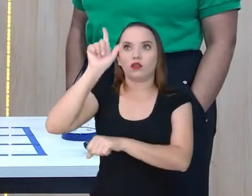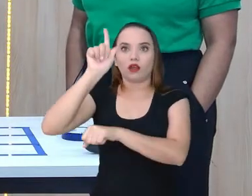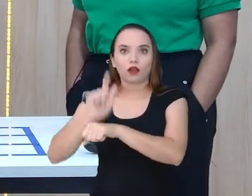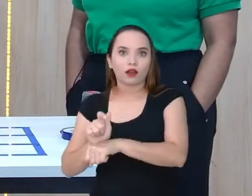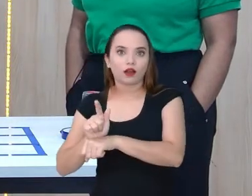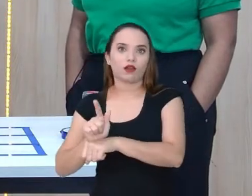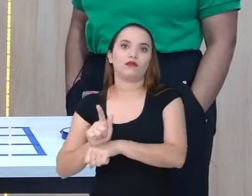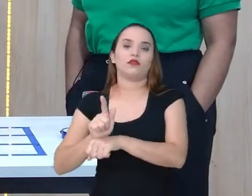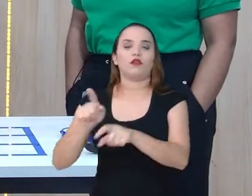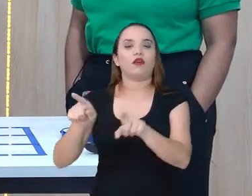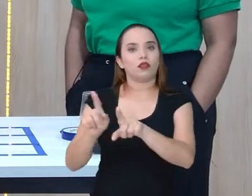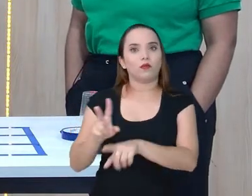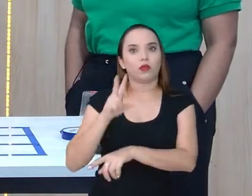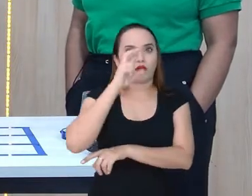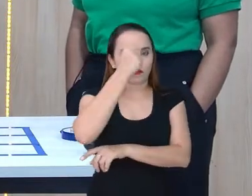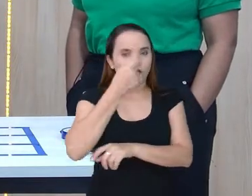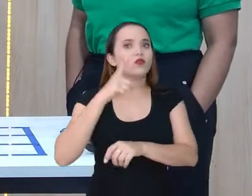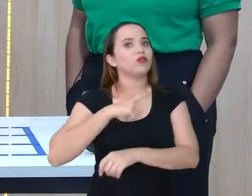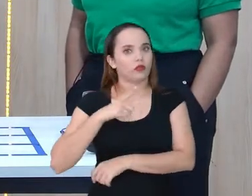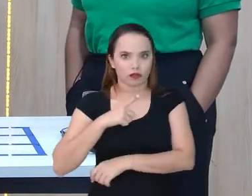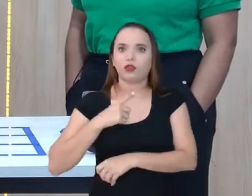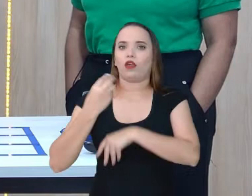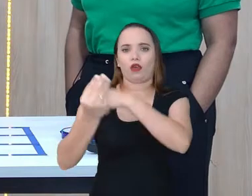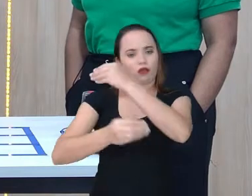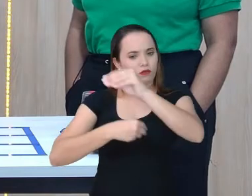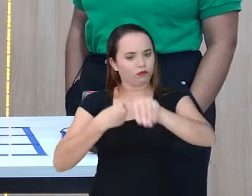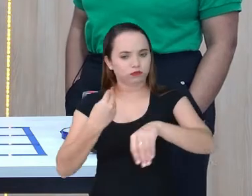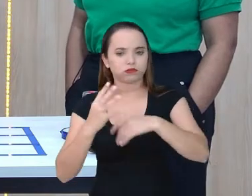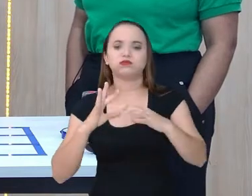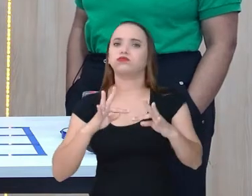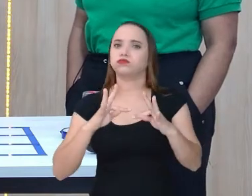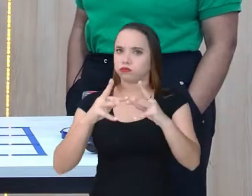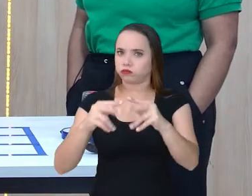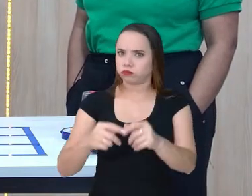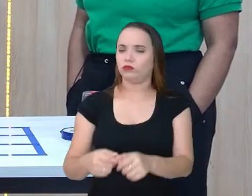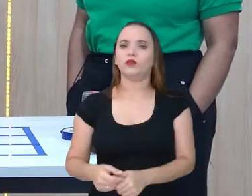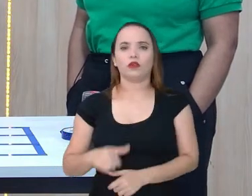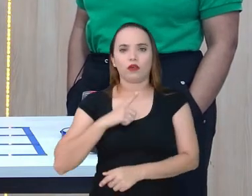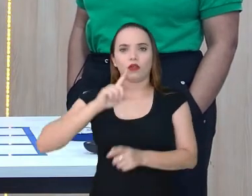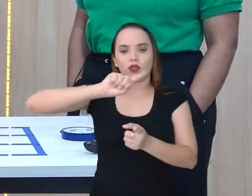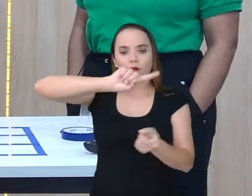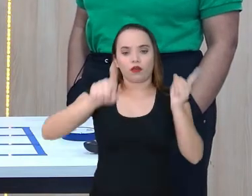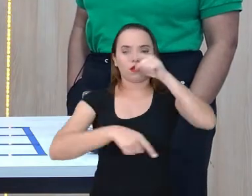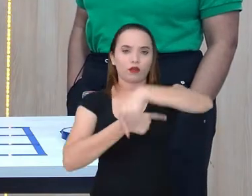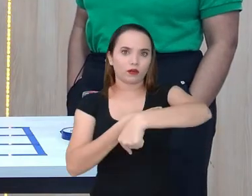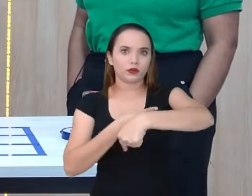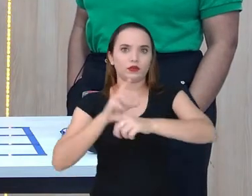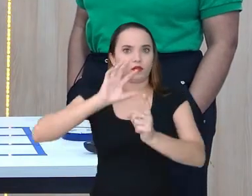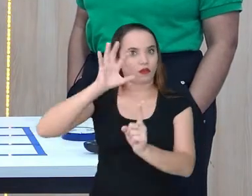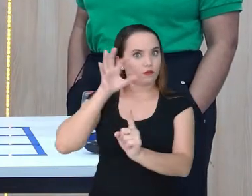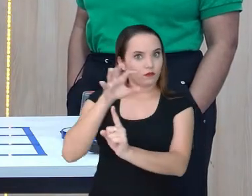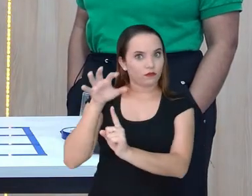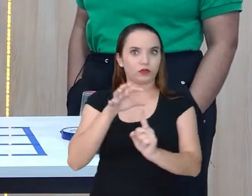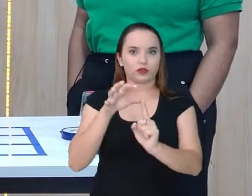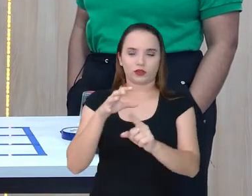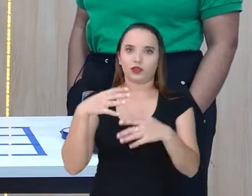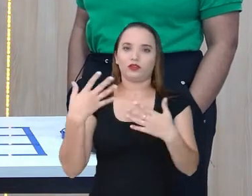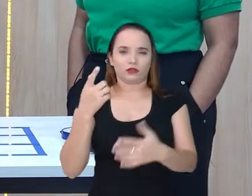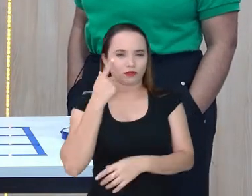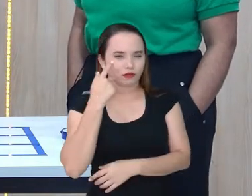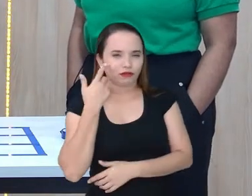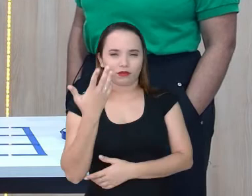Todo um processo aí que tem, que envolve esse giro aí que o copo faz, né? Então vejam, já linkei aí